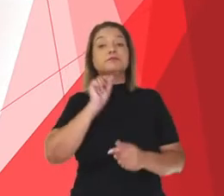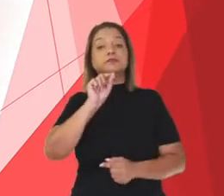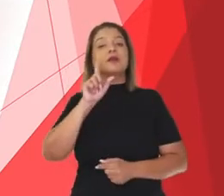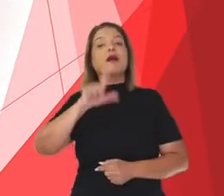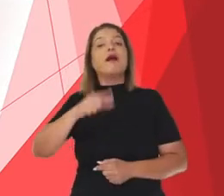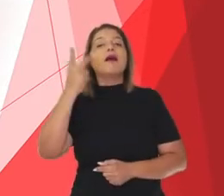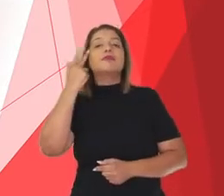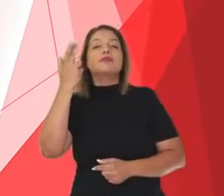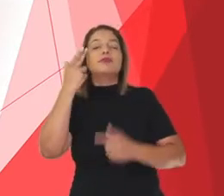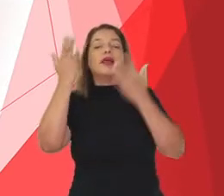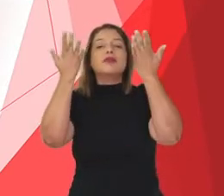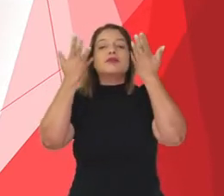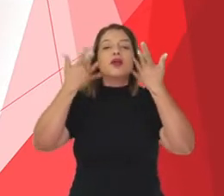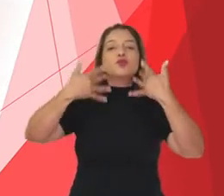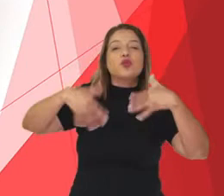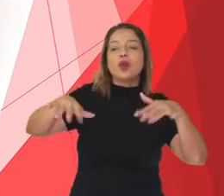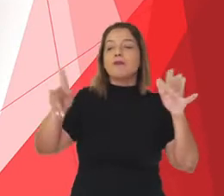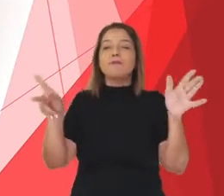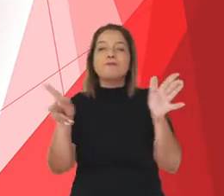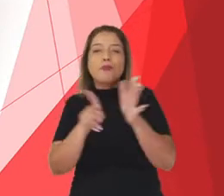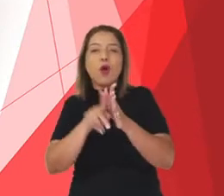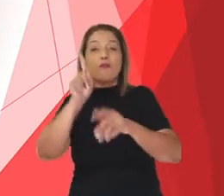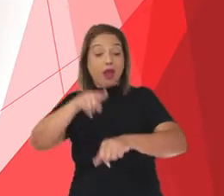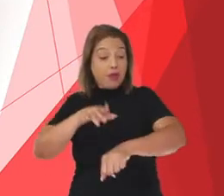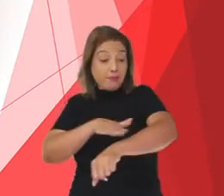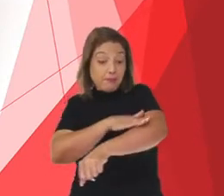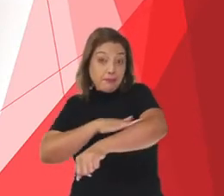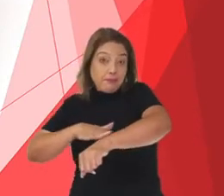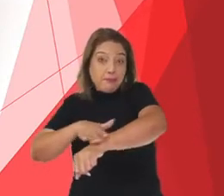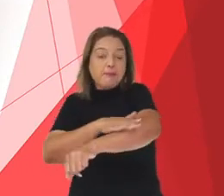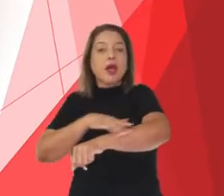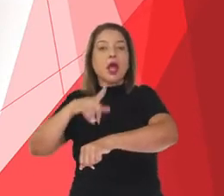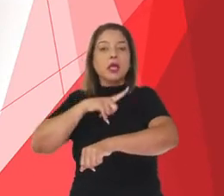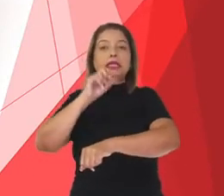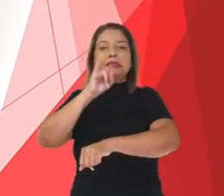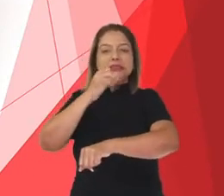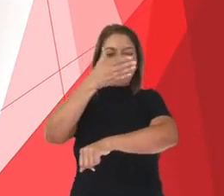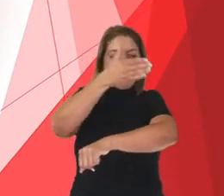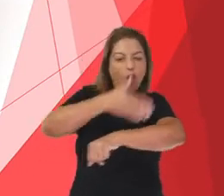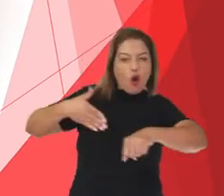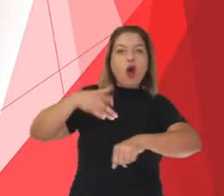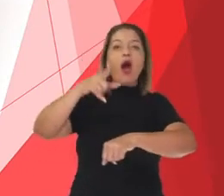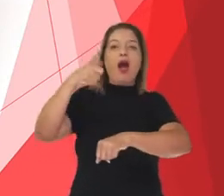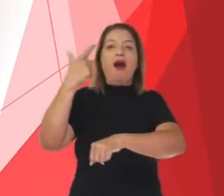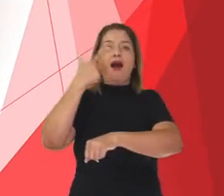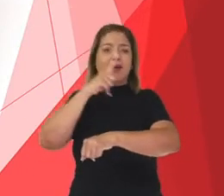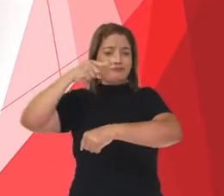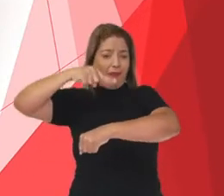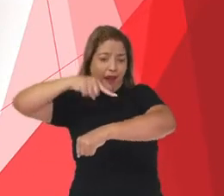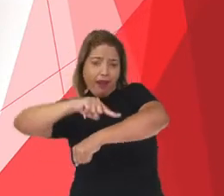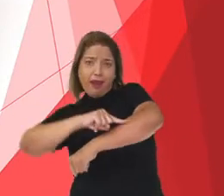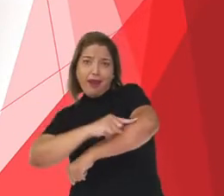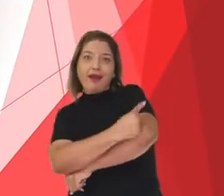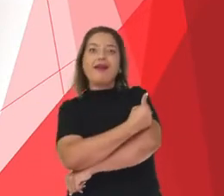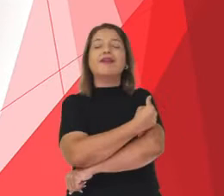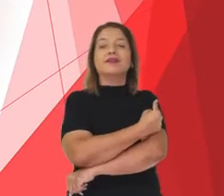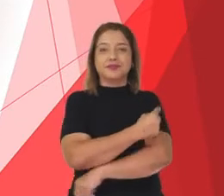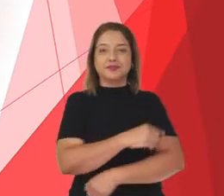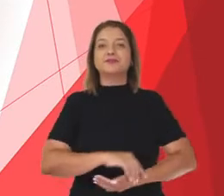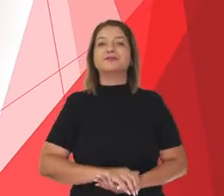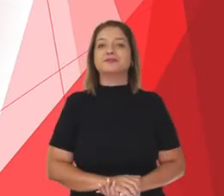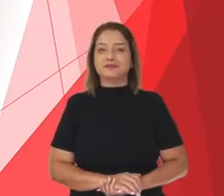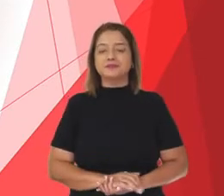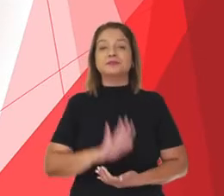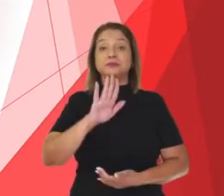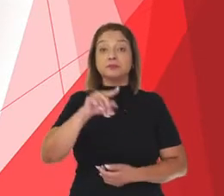natural que o vírus consegue ultrapassar quando temos uma ferida, por menor que ela seja. O